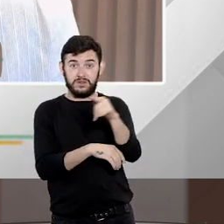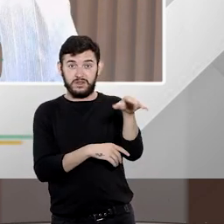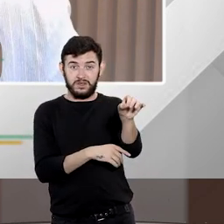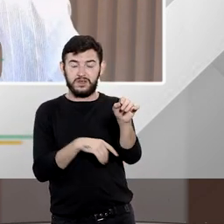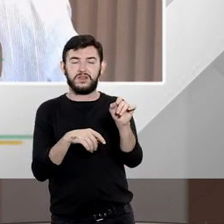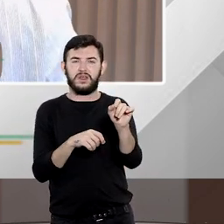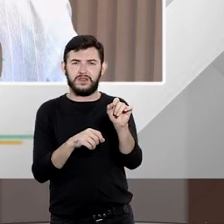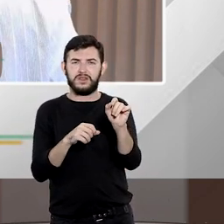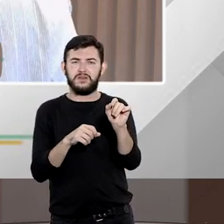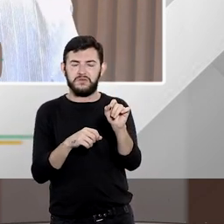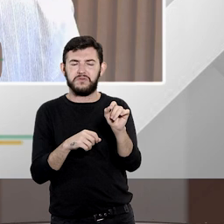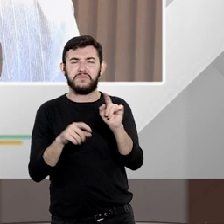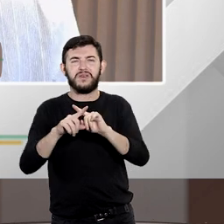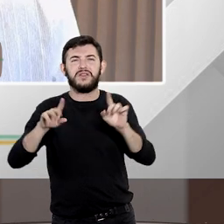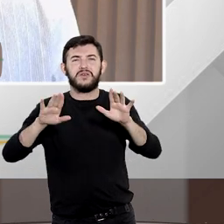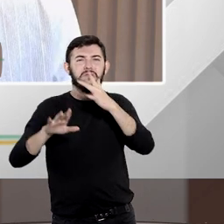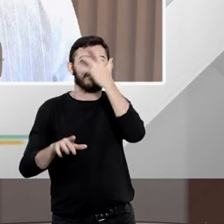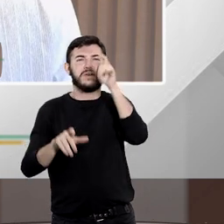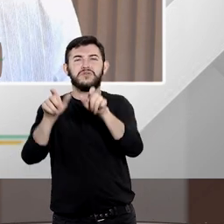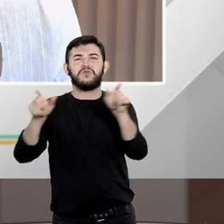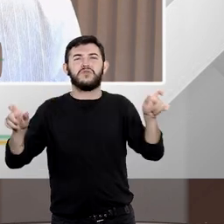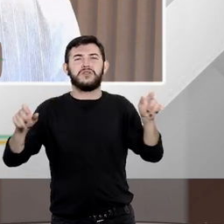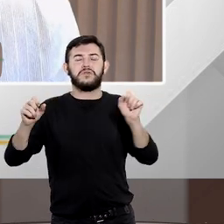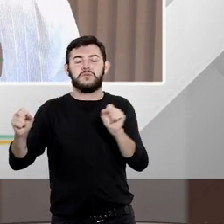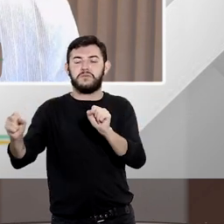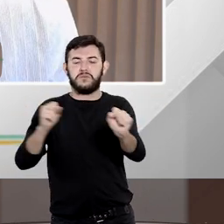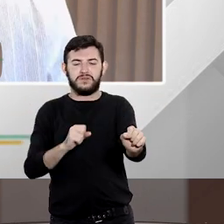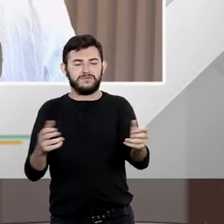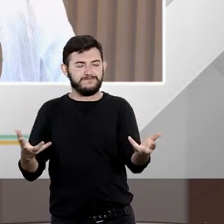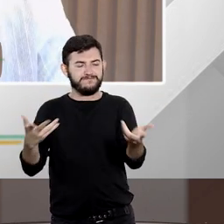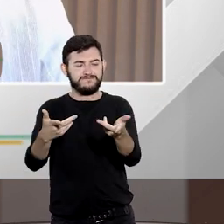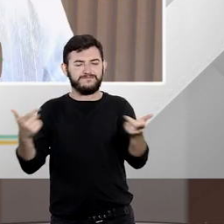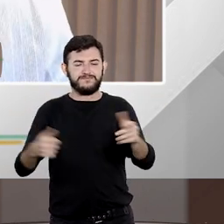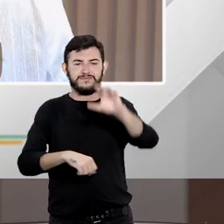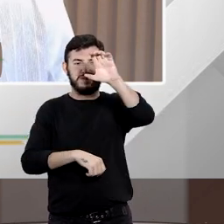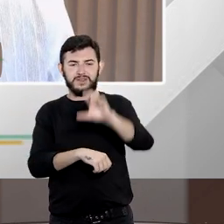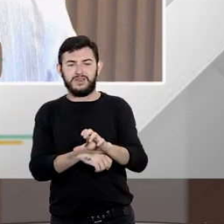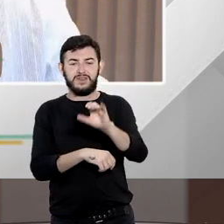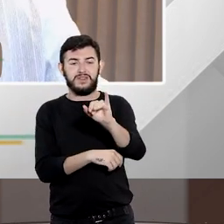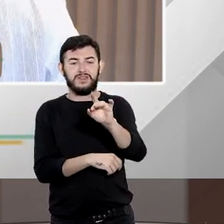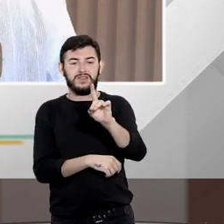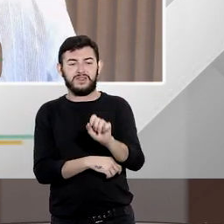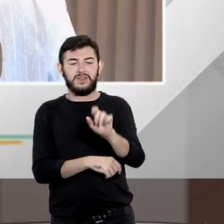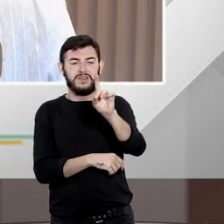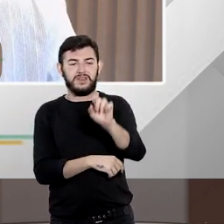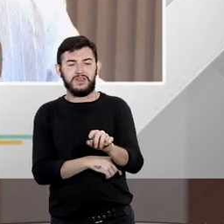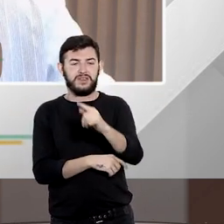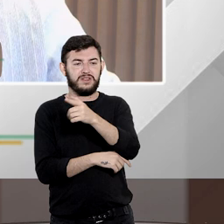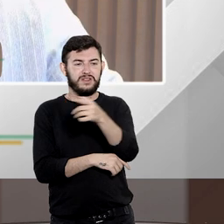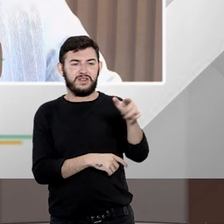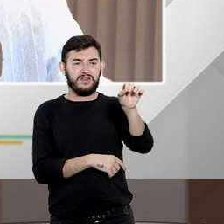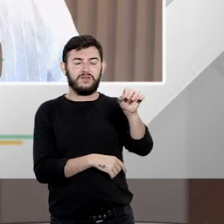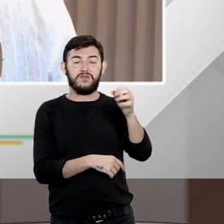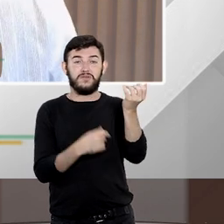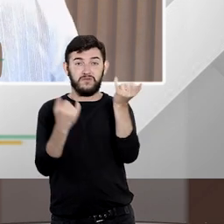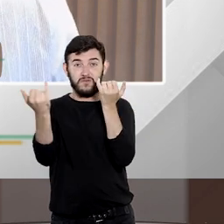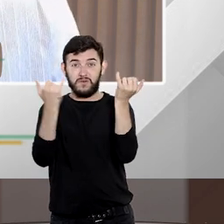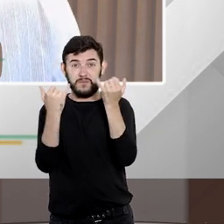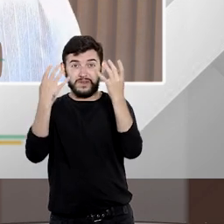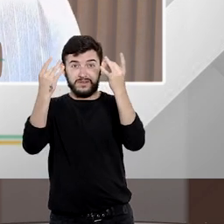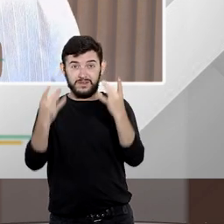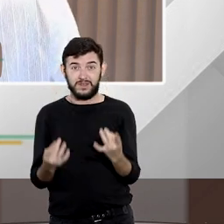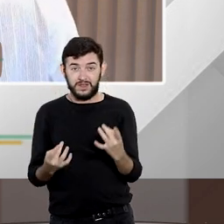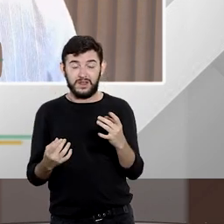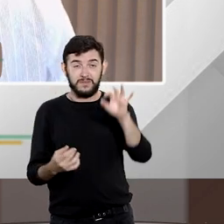pessoas têm um poder incrível para o exercício da sua cidadania obtendo esses dados obtendo esses números obtendo esses